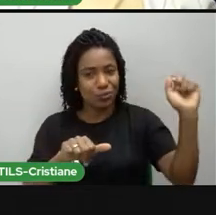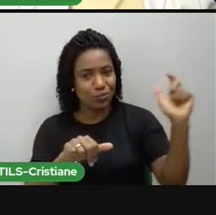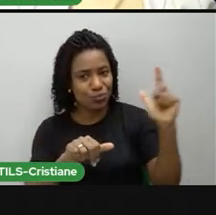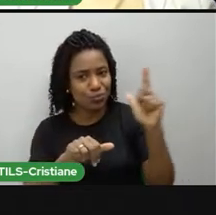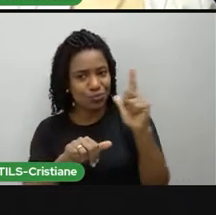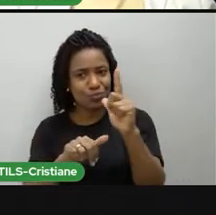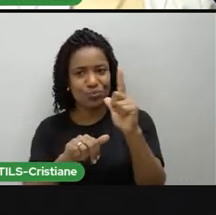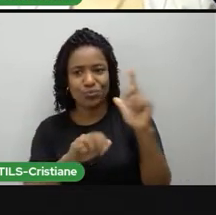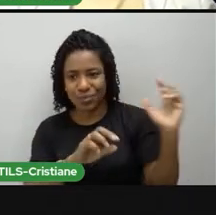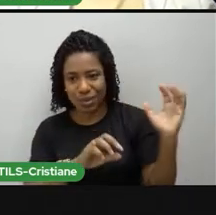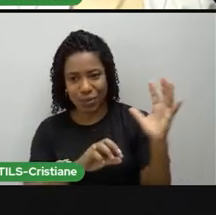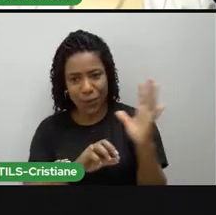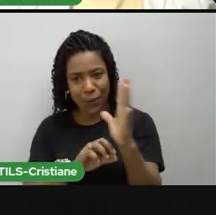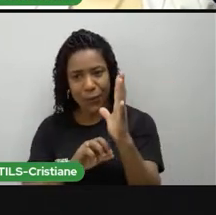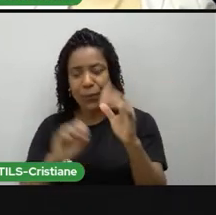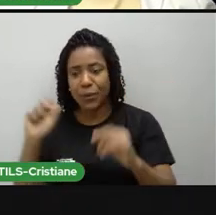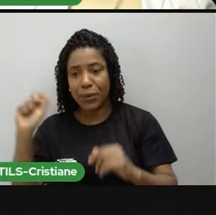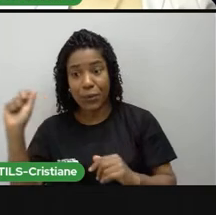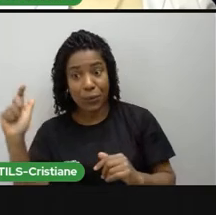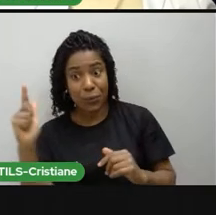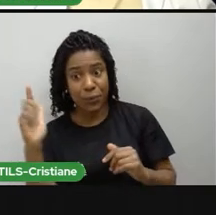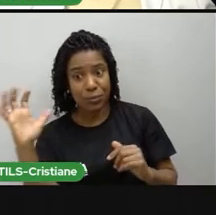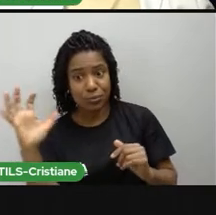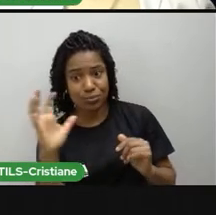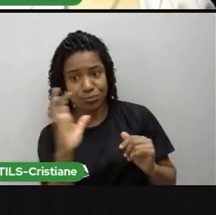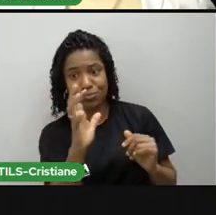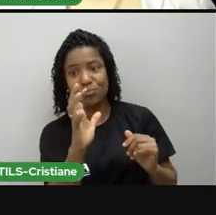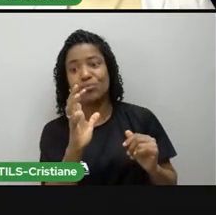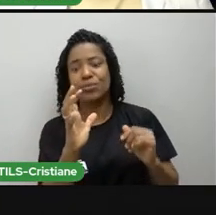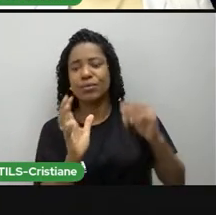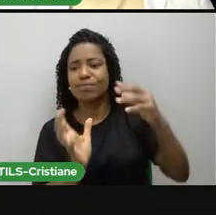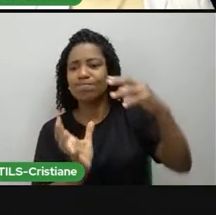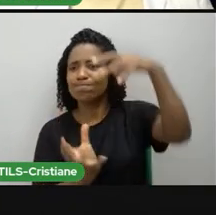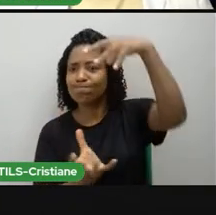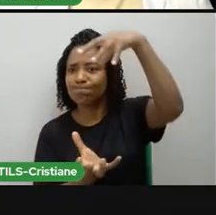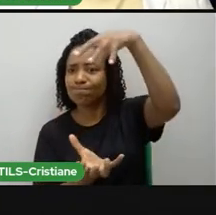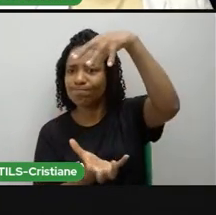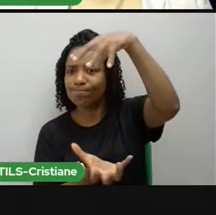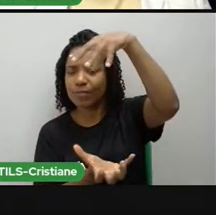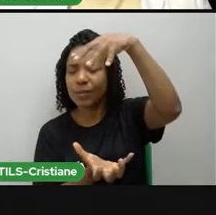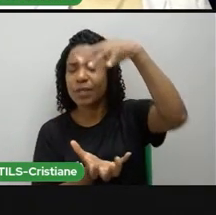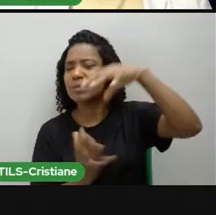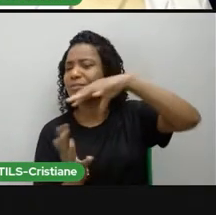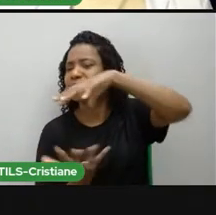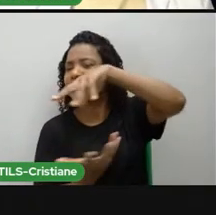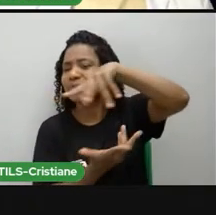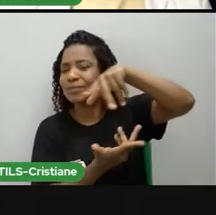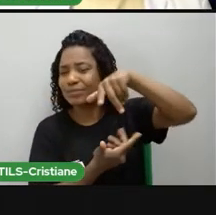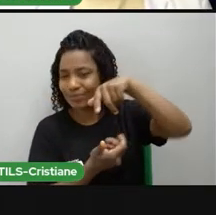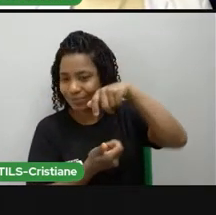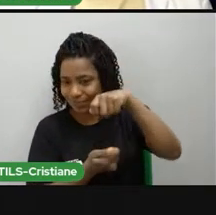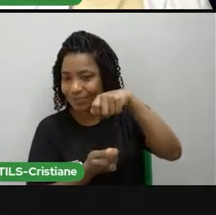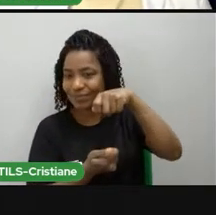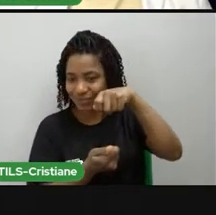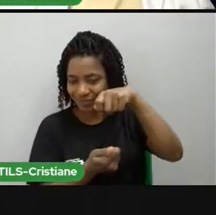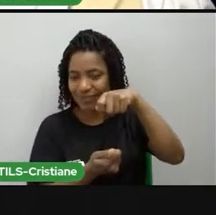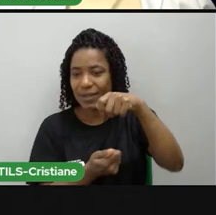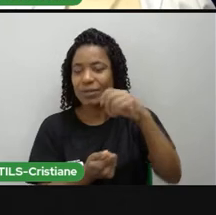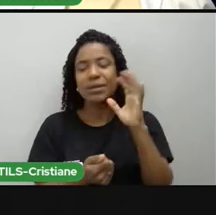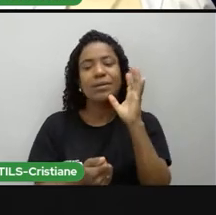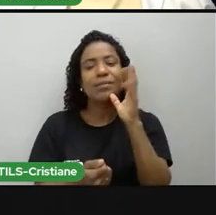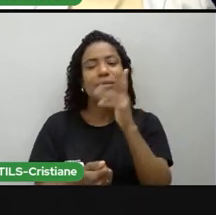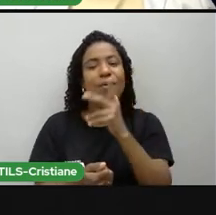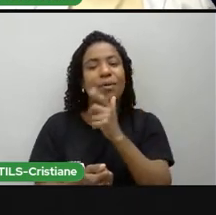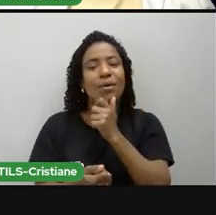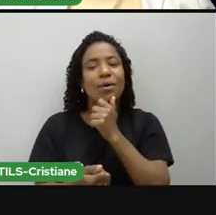E aí a gente tem as estações do ano. O que eu percebo no movimento de translação? Ele tem uma duração de